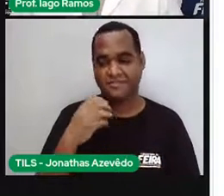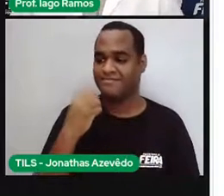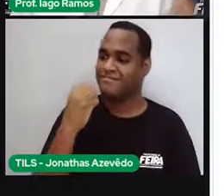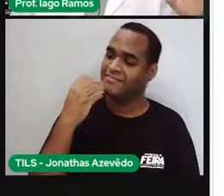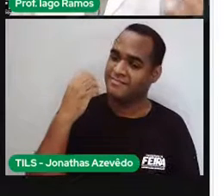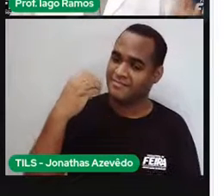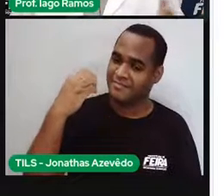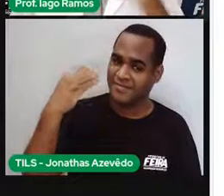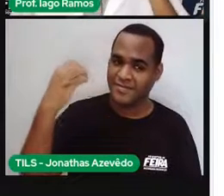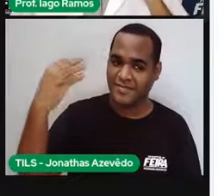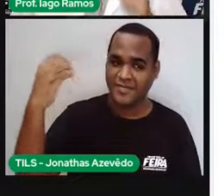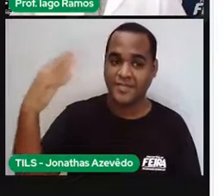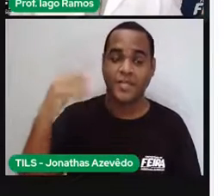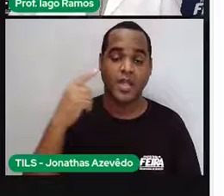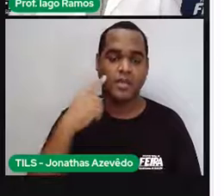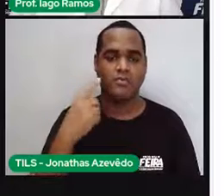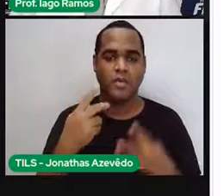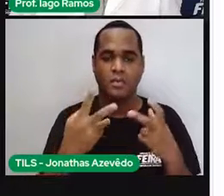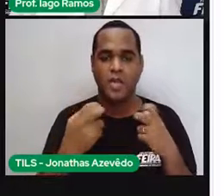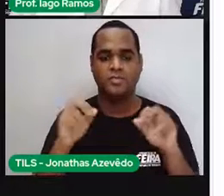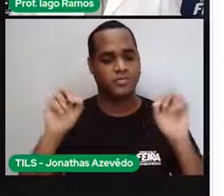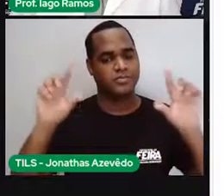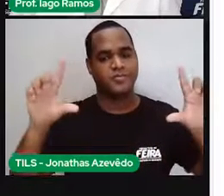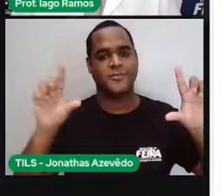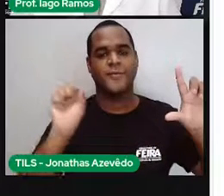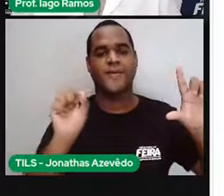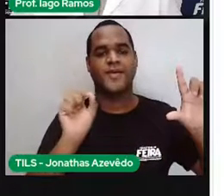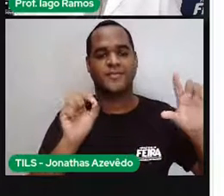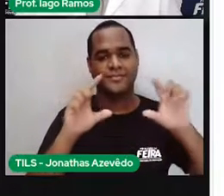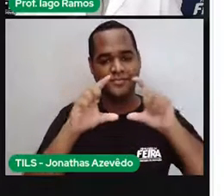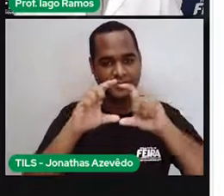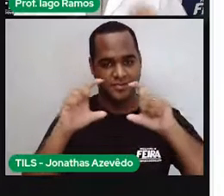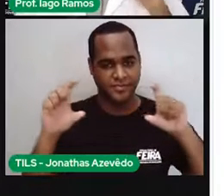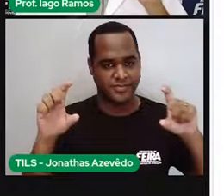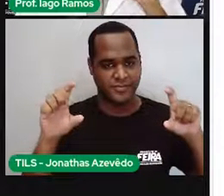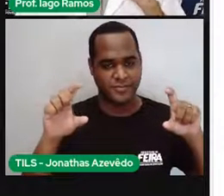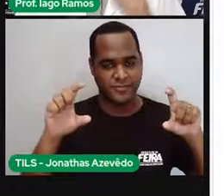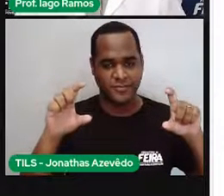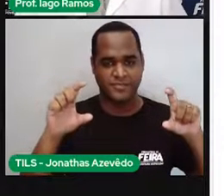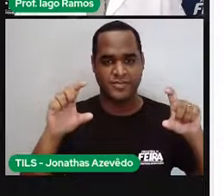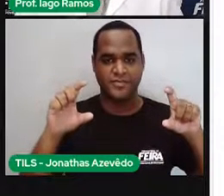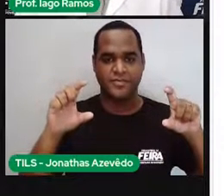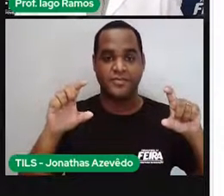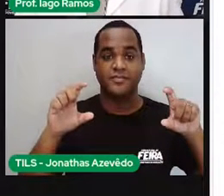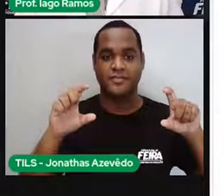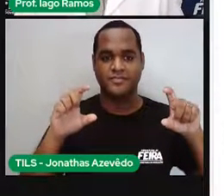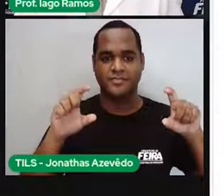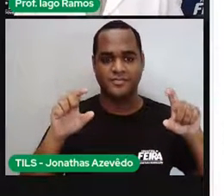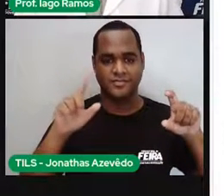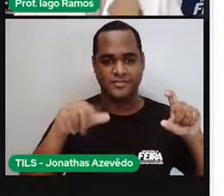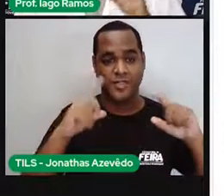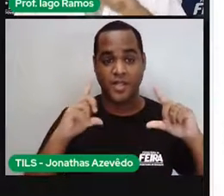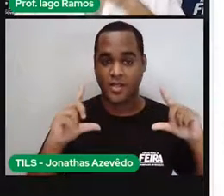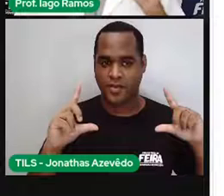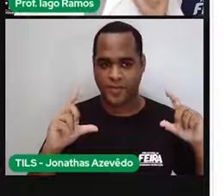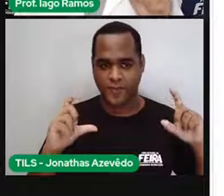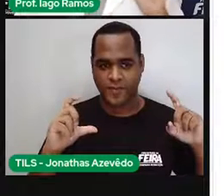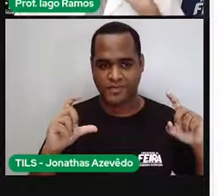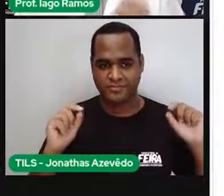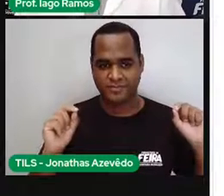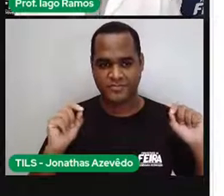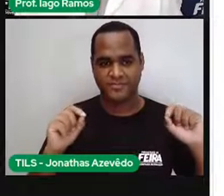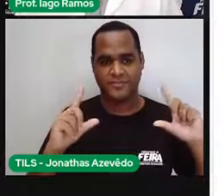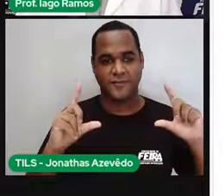e passou por uma placa parecida por essa, tá? Essa placa foi tirada a